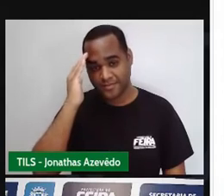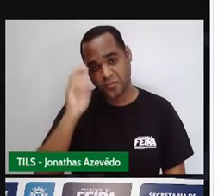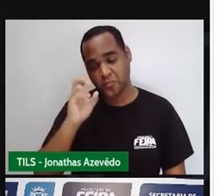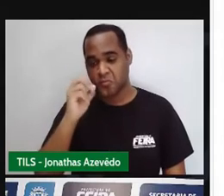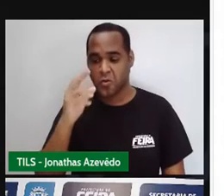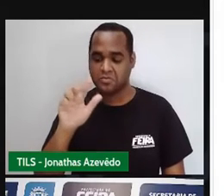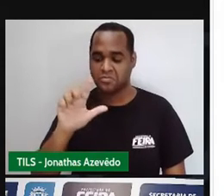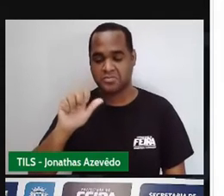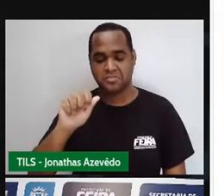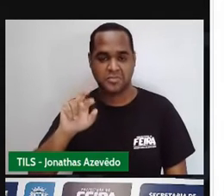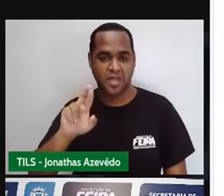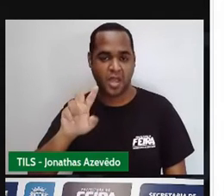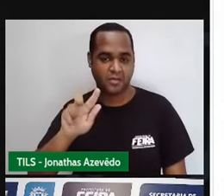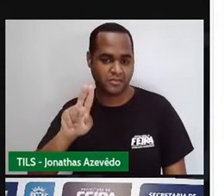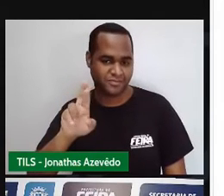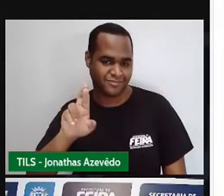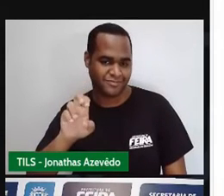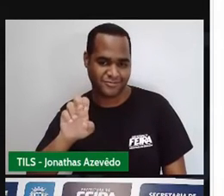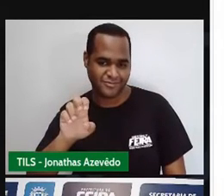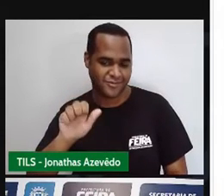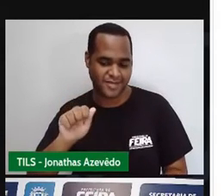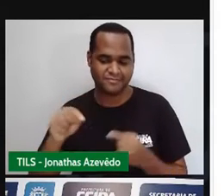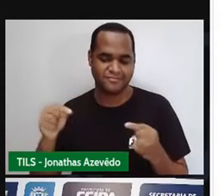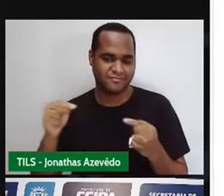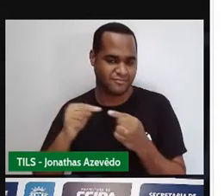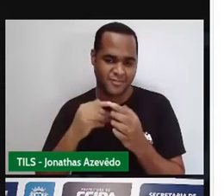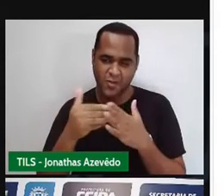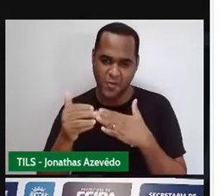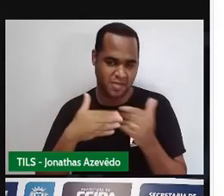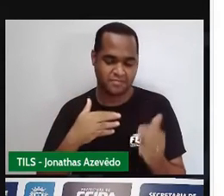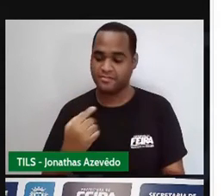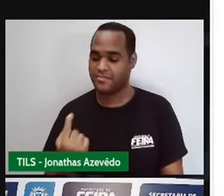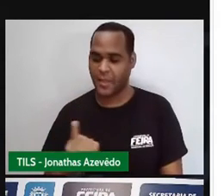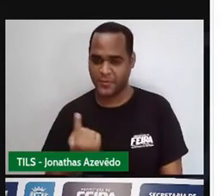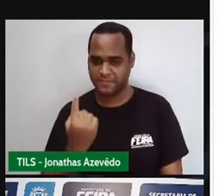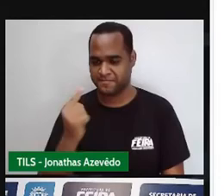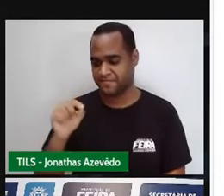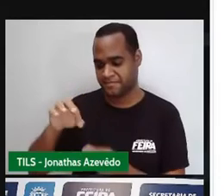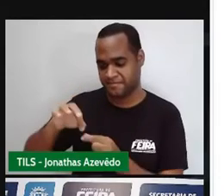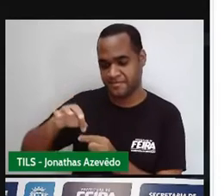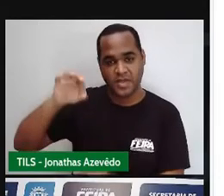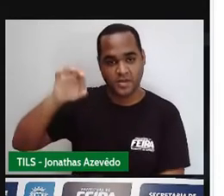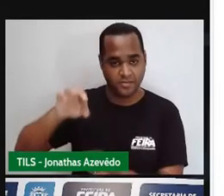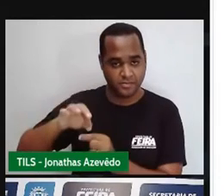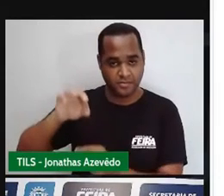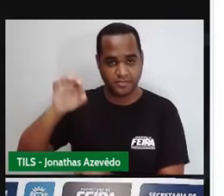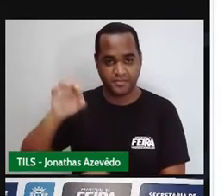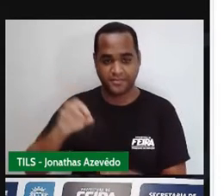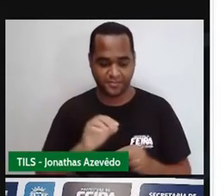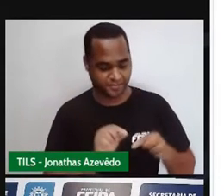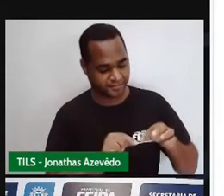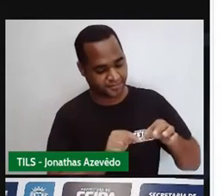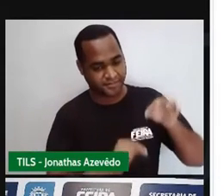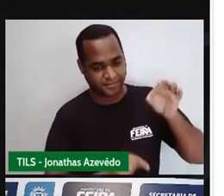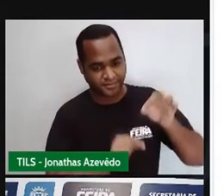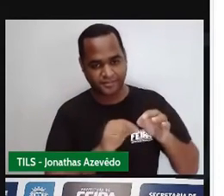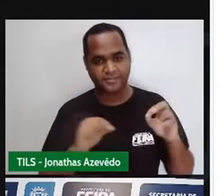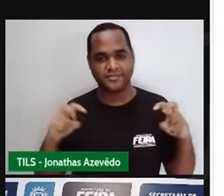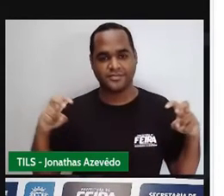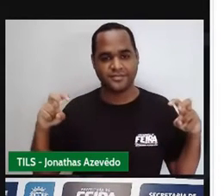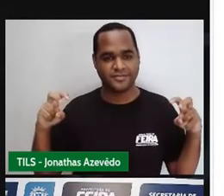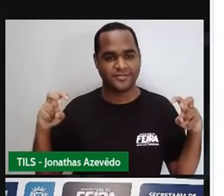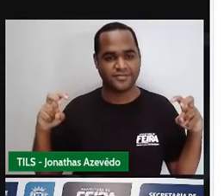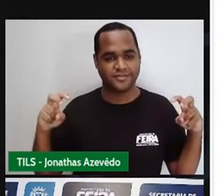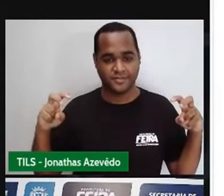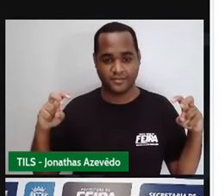largura, tanto faz. Que é a mesma que essa, né? Por quê? Porque esses dois lados no retângulo